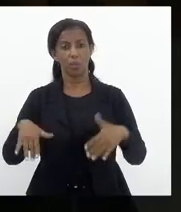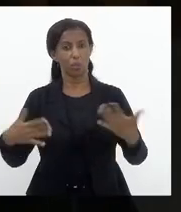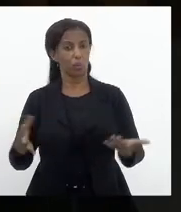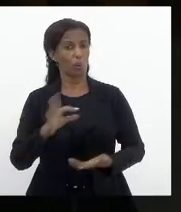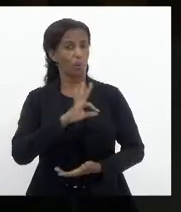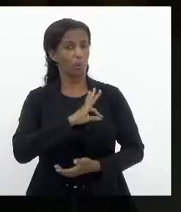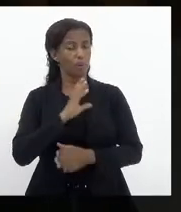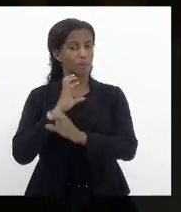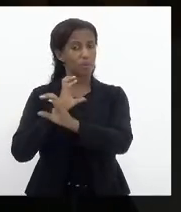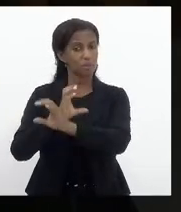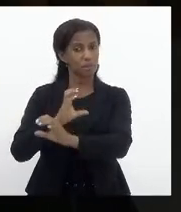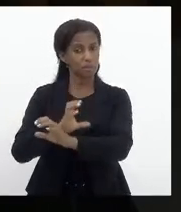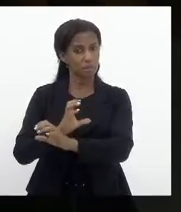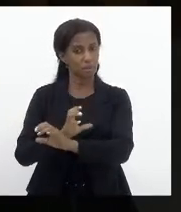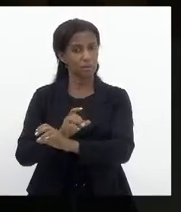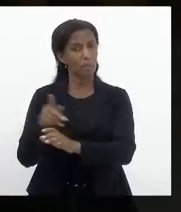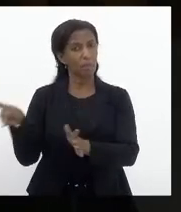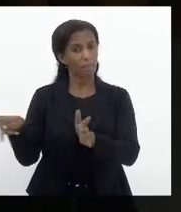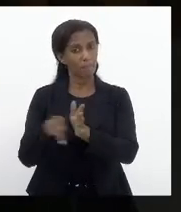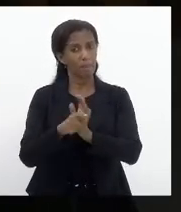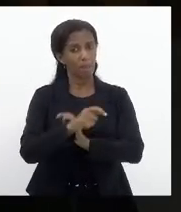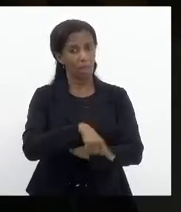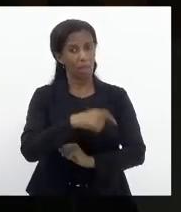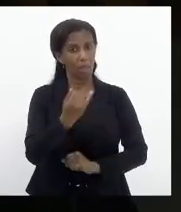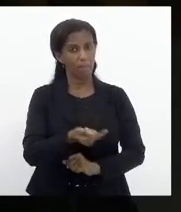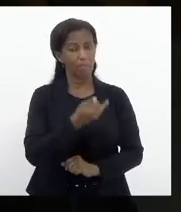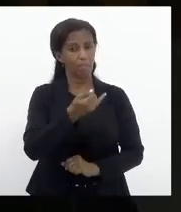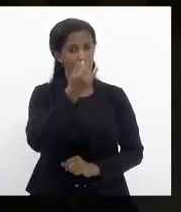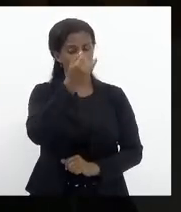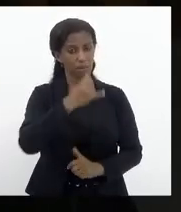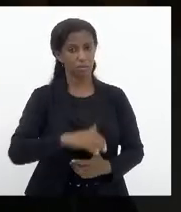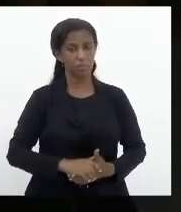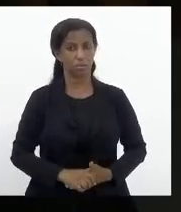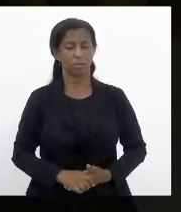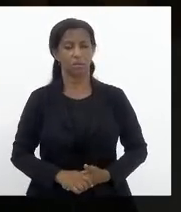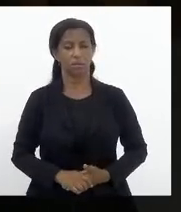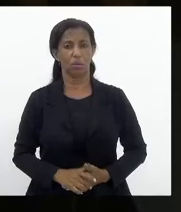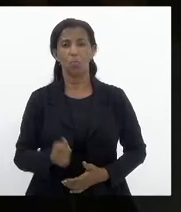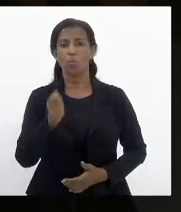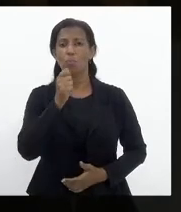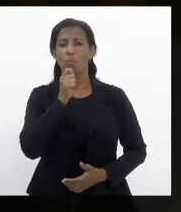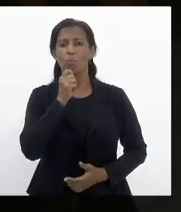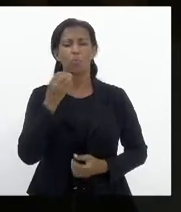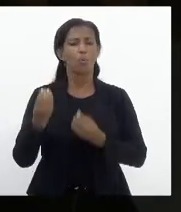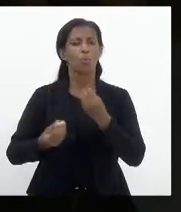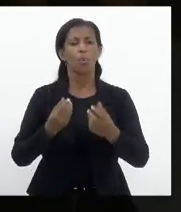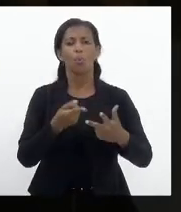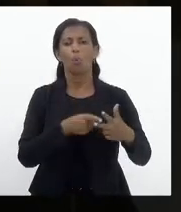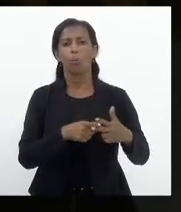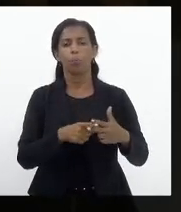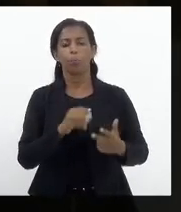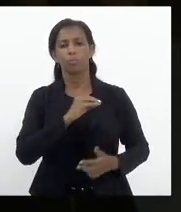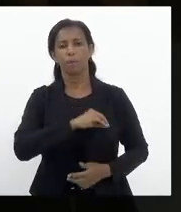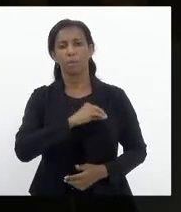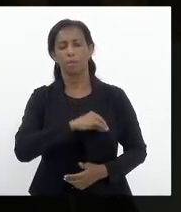Polícia Civil é parte importante ou a Perosa, não ter o reajuste salarial.